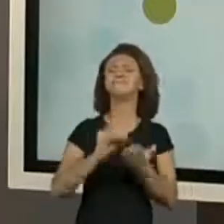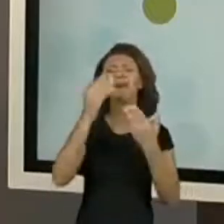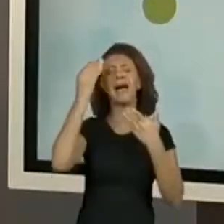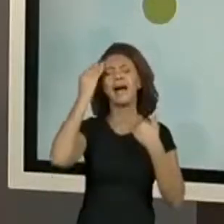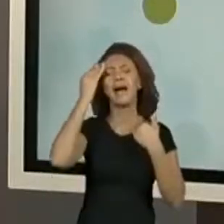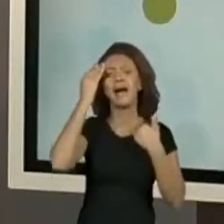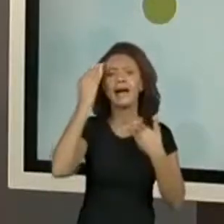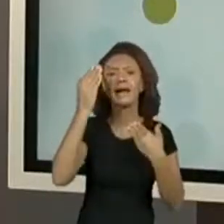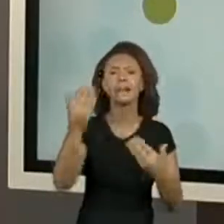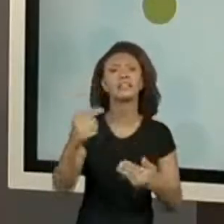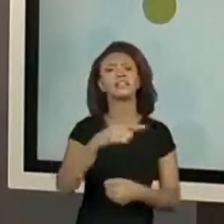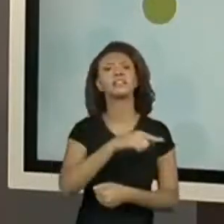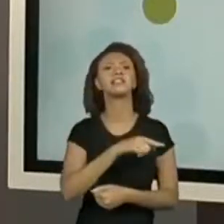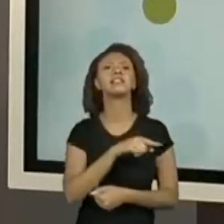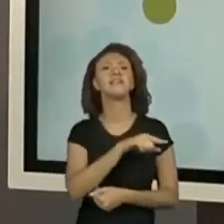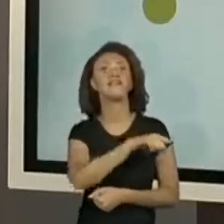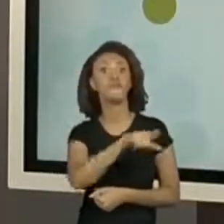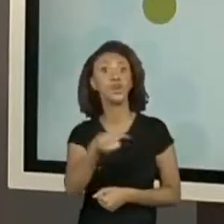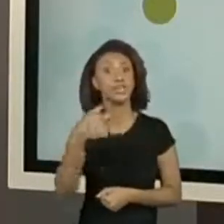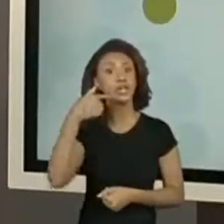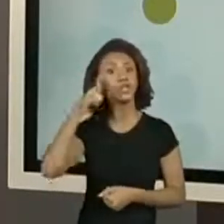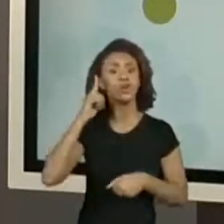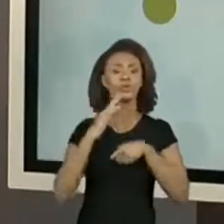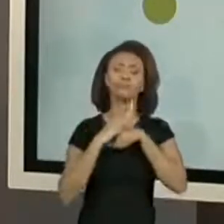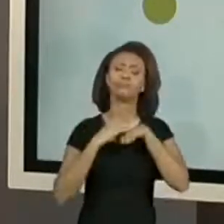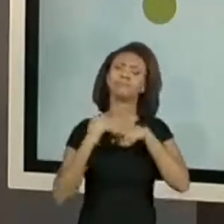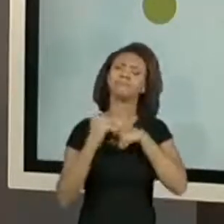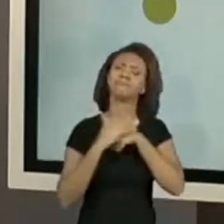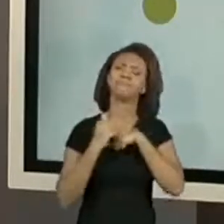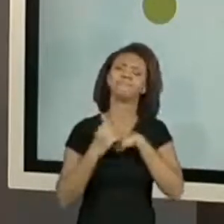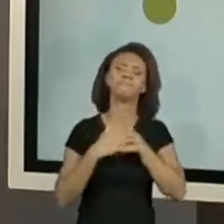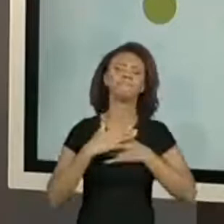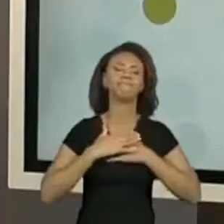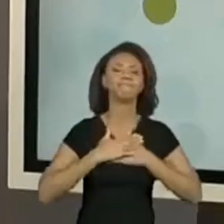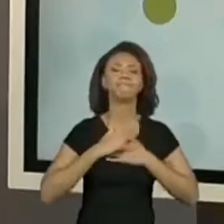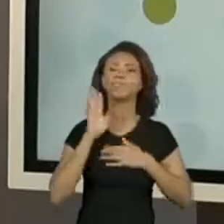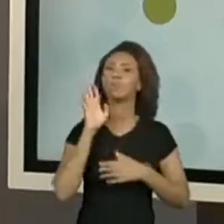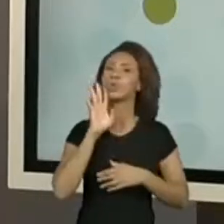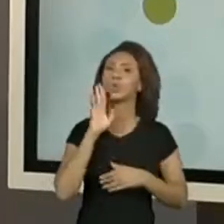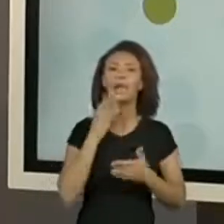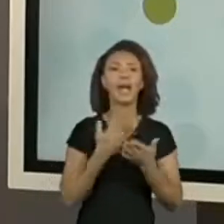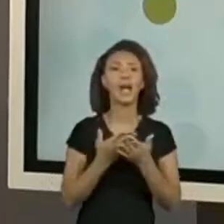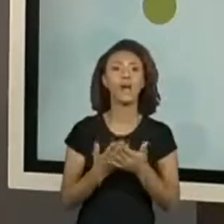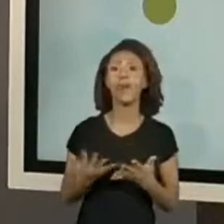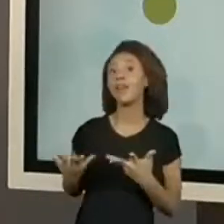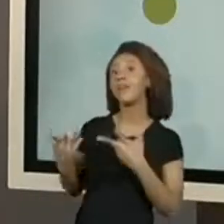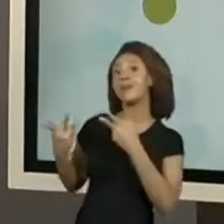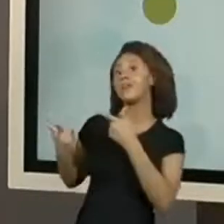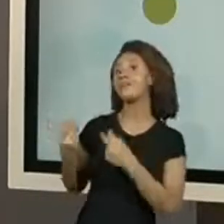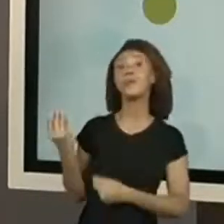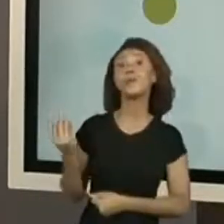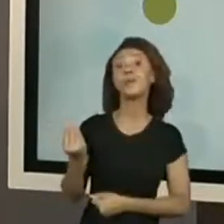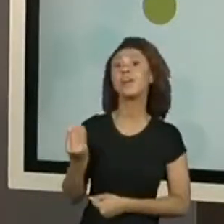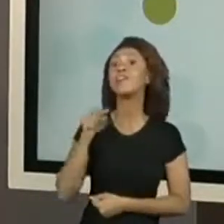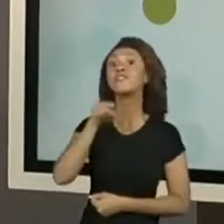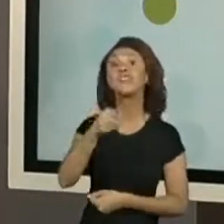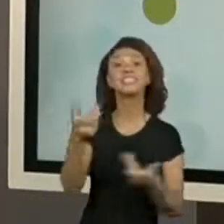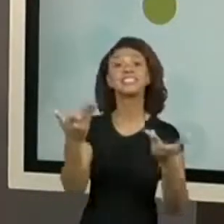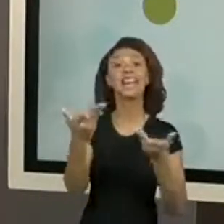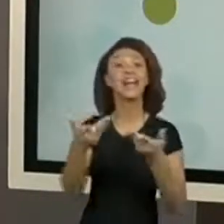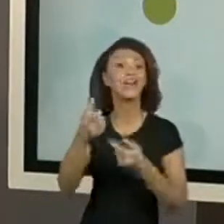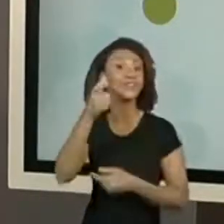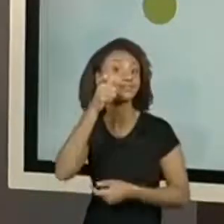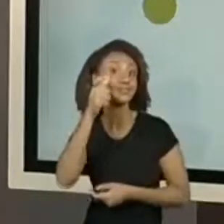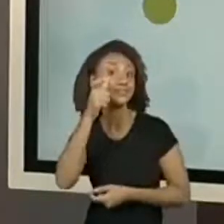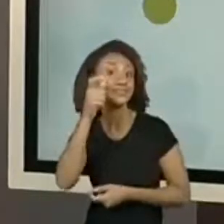o carinho que a gente recebeu ontem de vocês. Foi muito bacana, a nossa aula foi maravilhosa, sabe por quê? Porque você está aí do outro